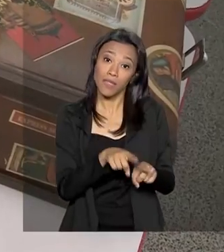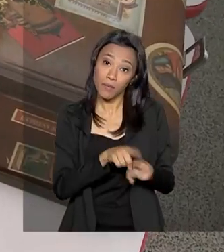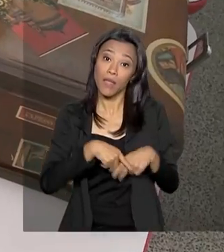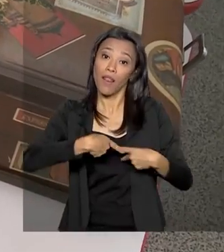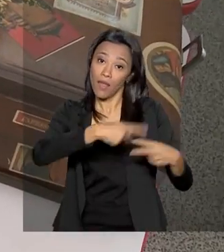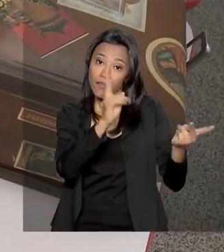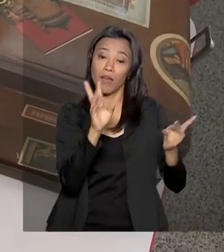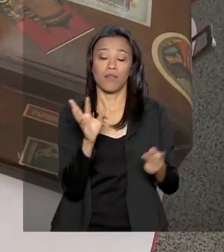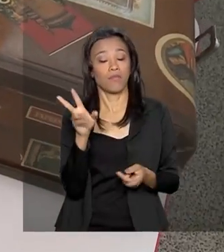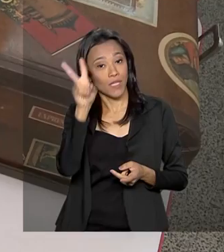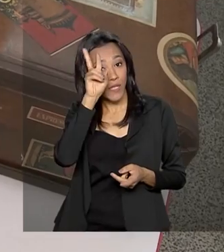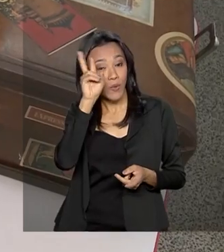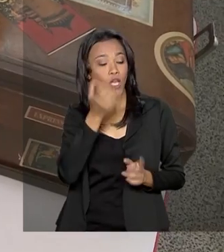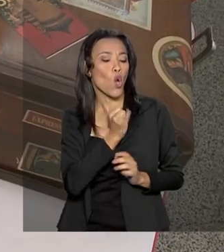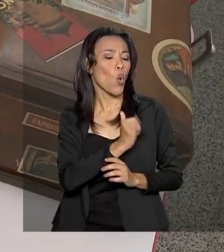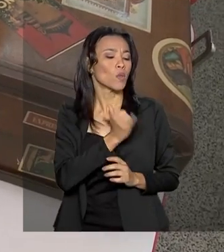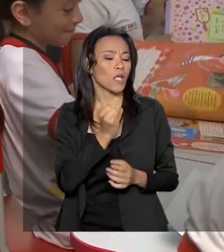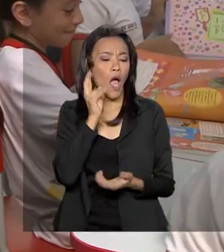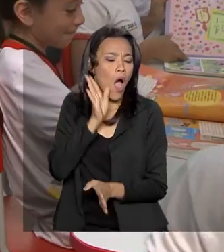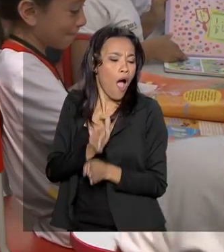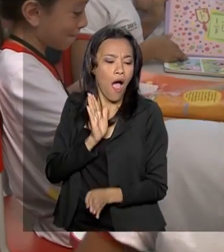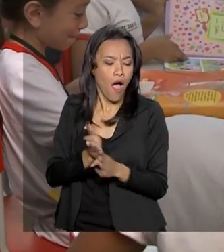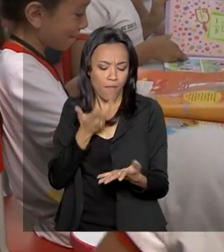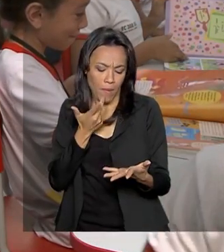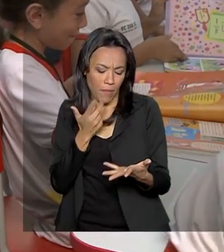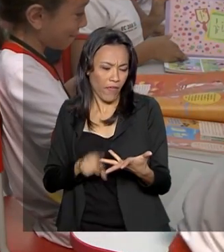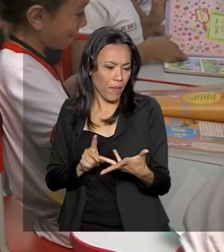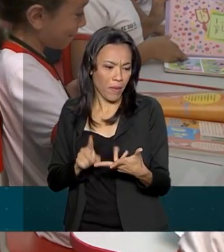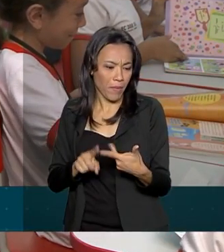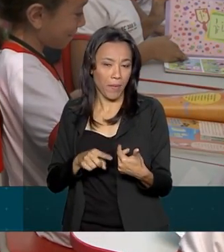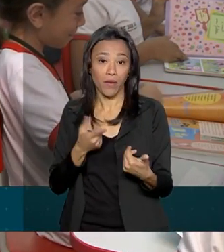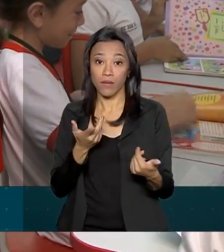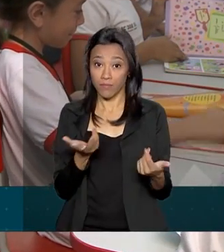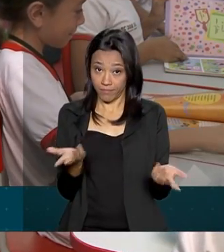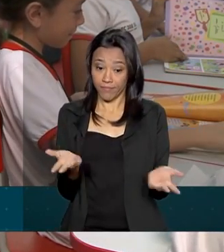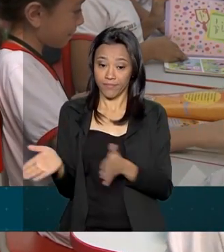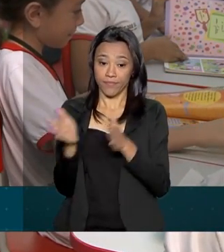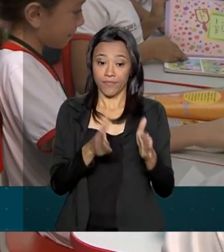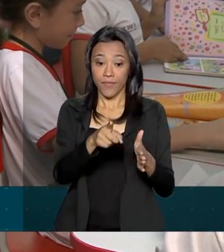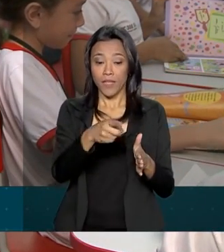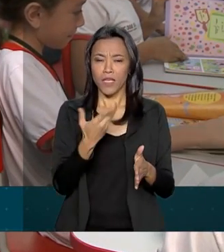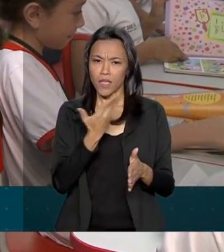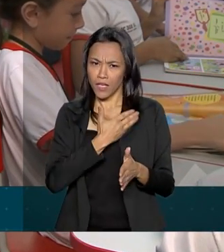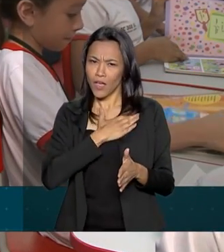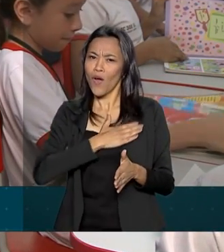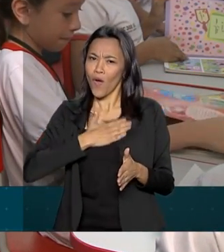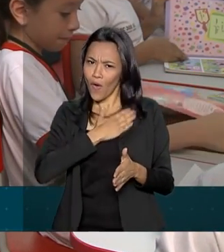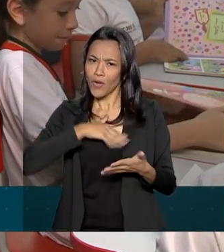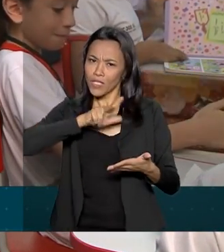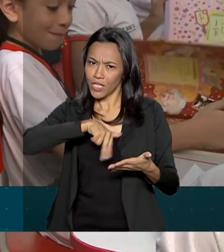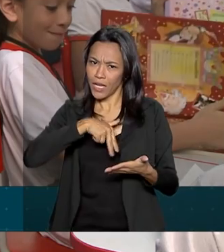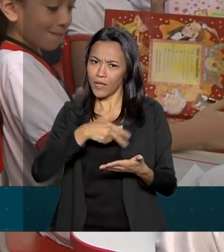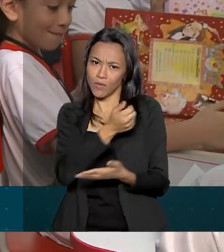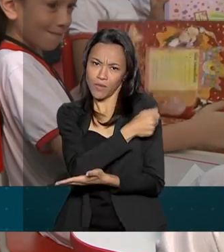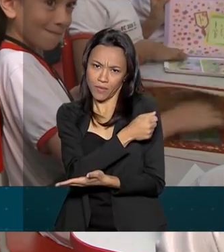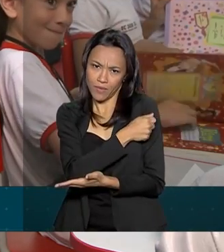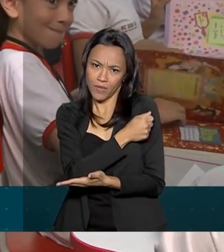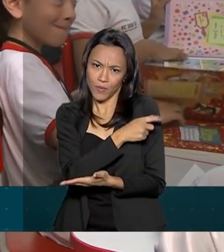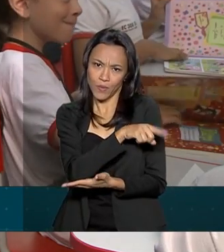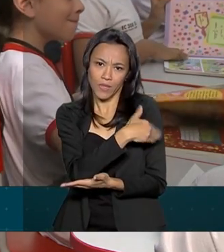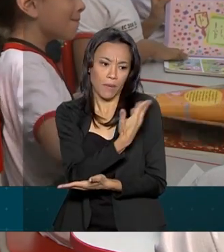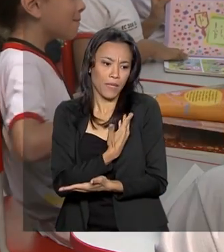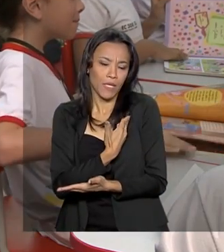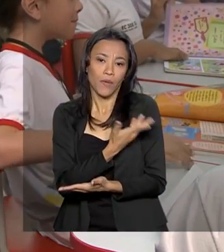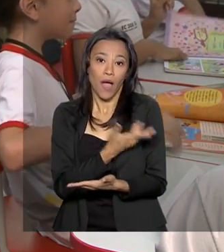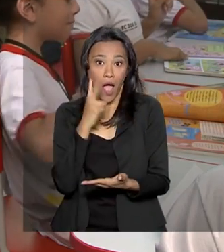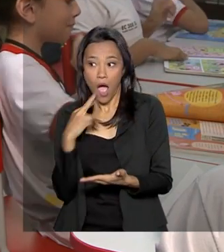contar para os colegas o que descobriu. Os coleguinhas que gostam de ler, incentivam, então acaba tendo já uma competição